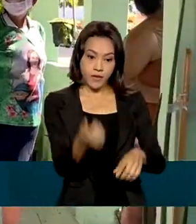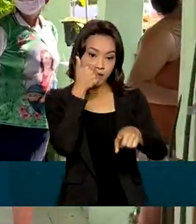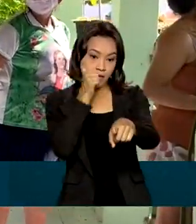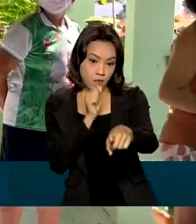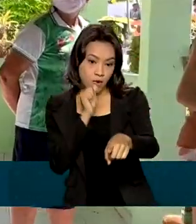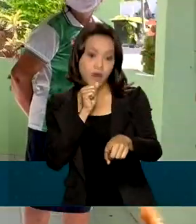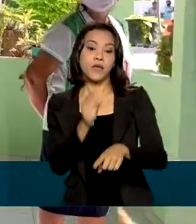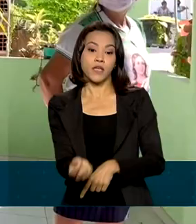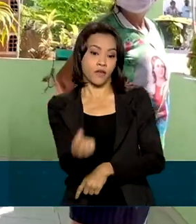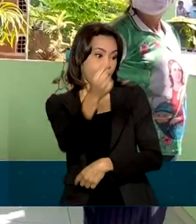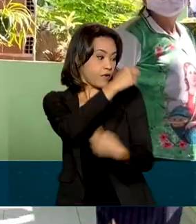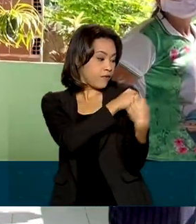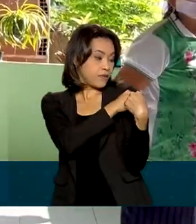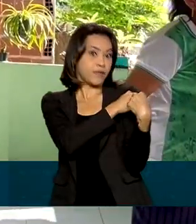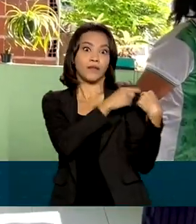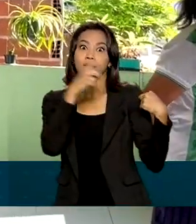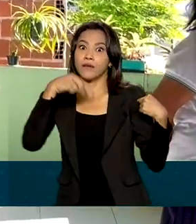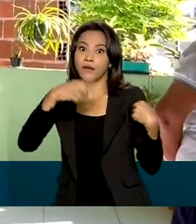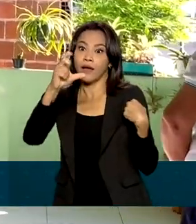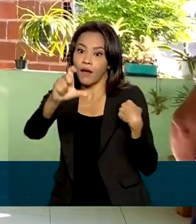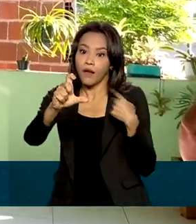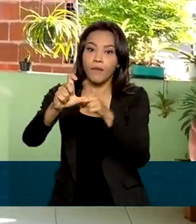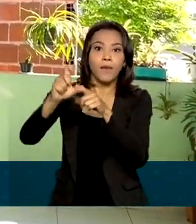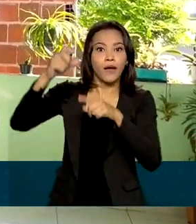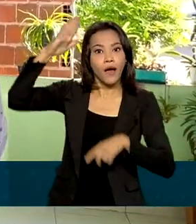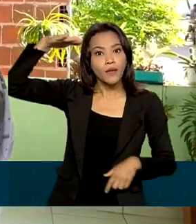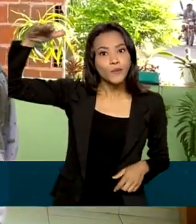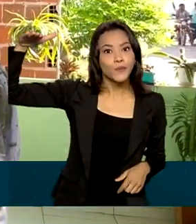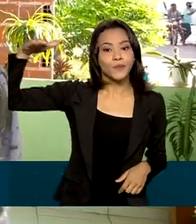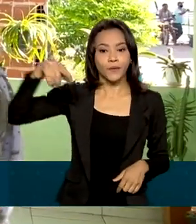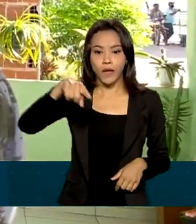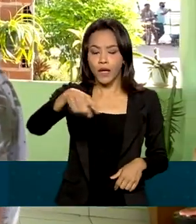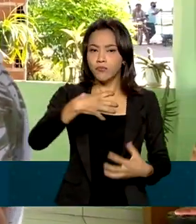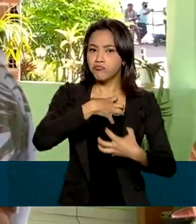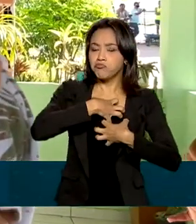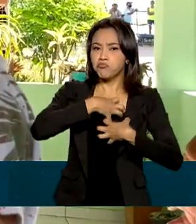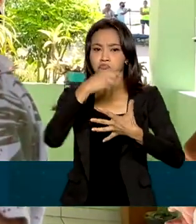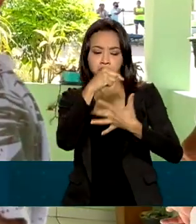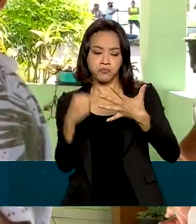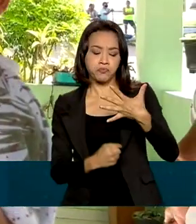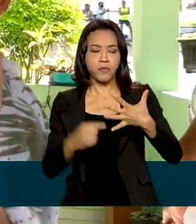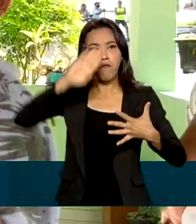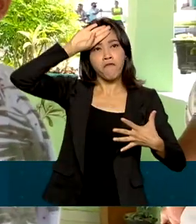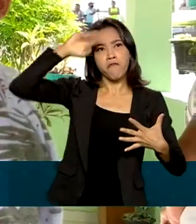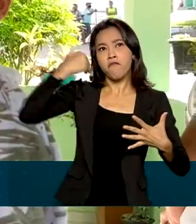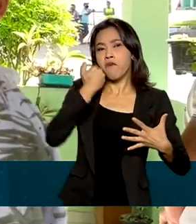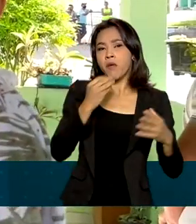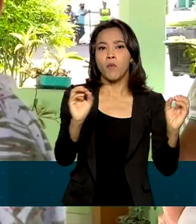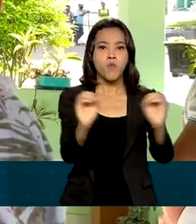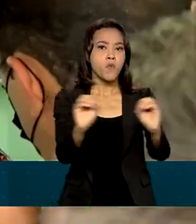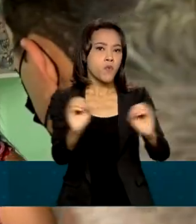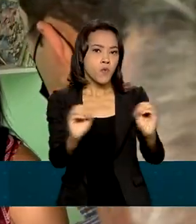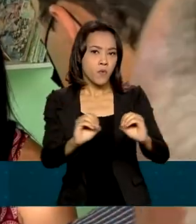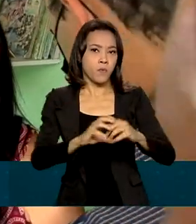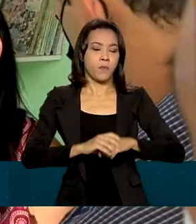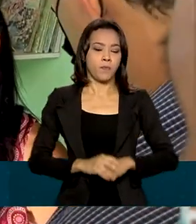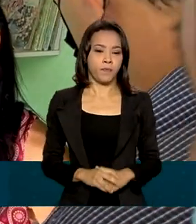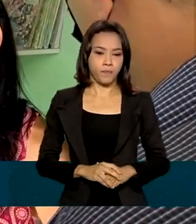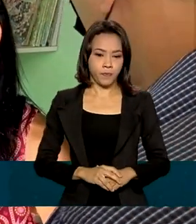vacinadas com imunizante para adultos, afirmou que o filho não teve febre ou sequelas da aplicação da vacina.